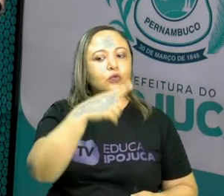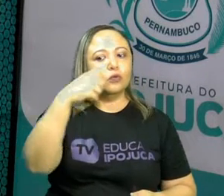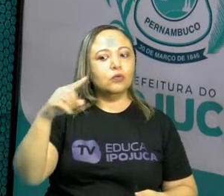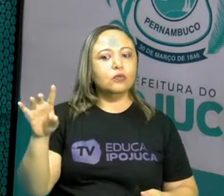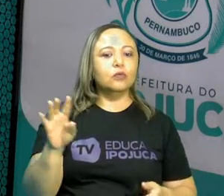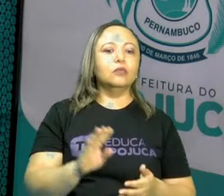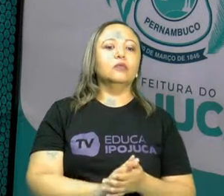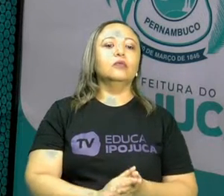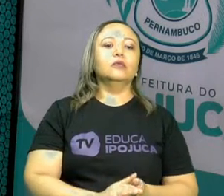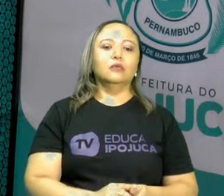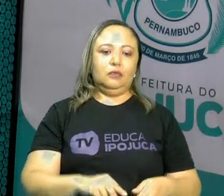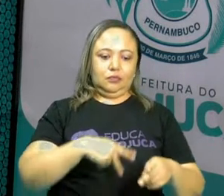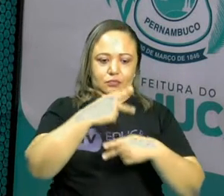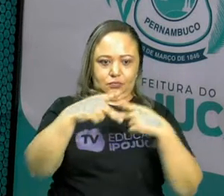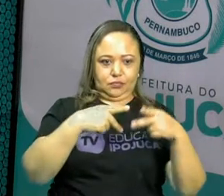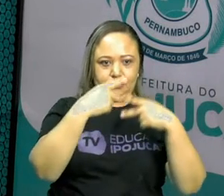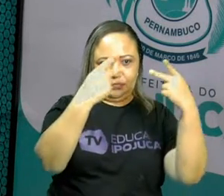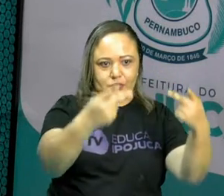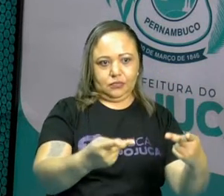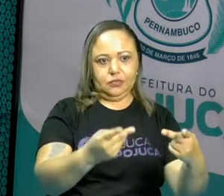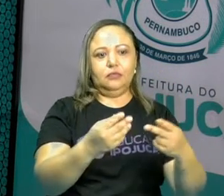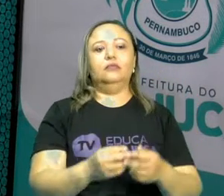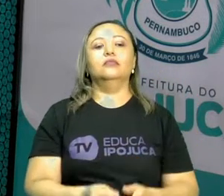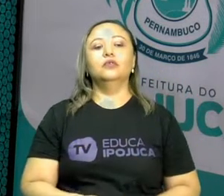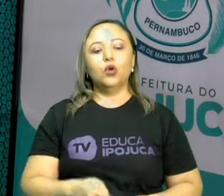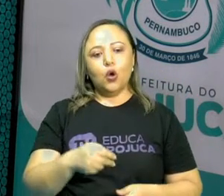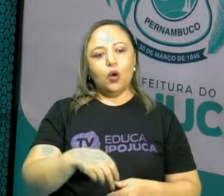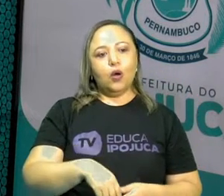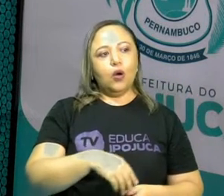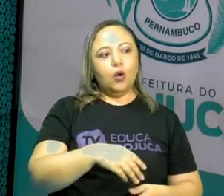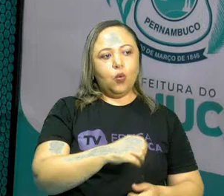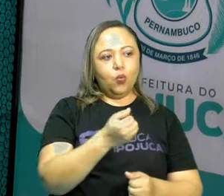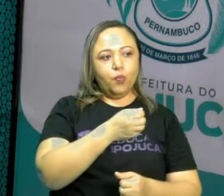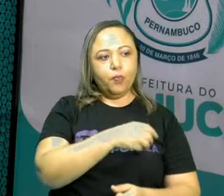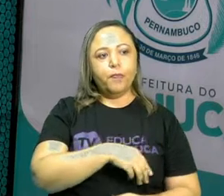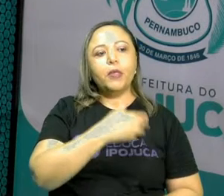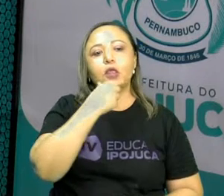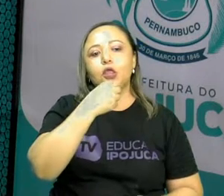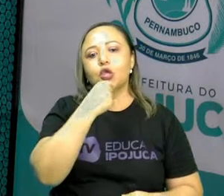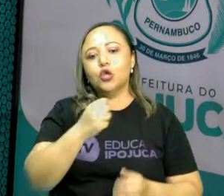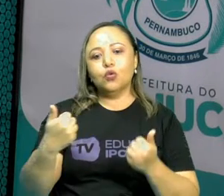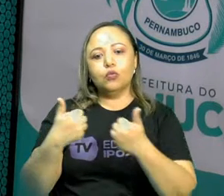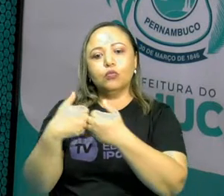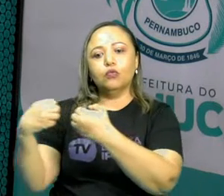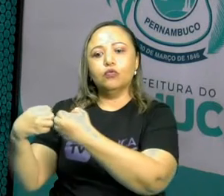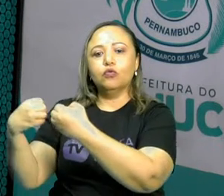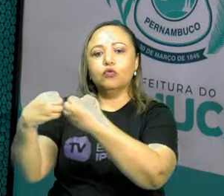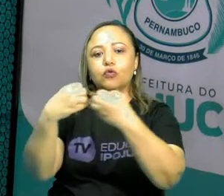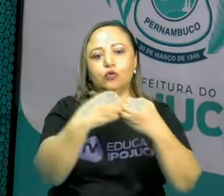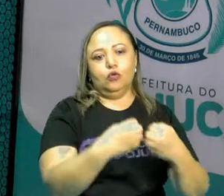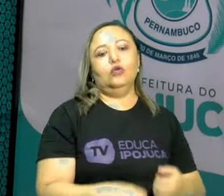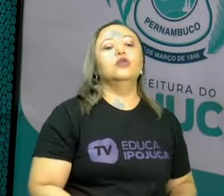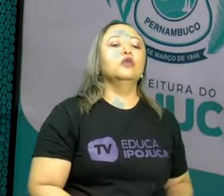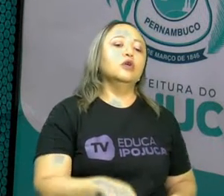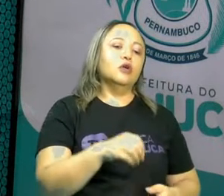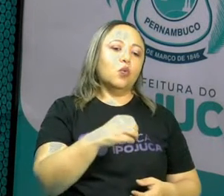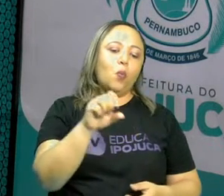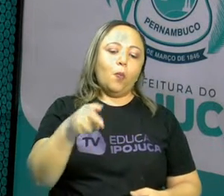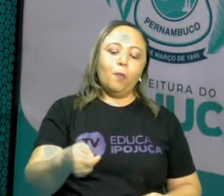sua vizinhança em Serrambi com bolas de gudo e elevou 50 bolas de gudo.